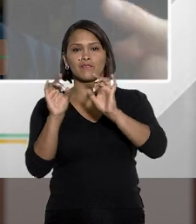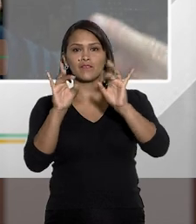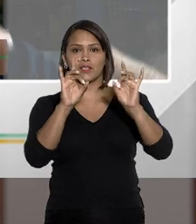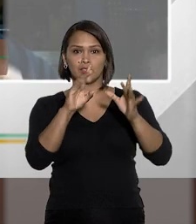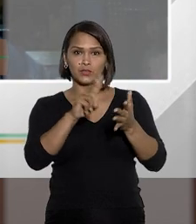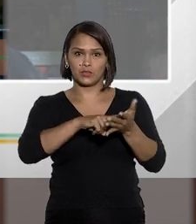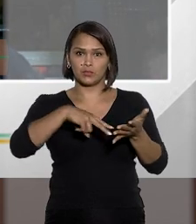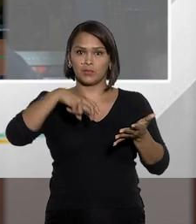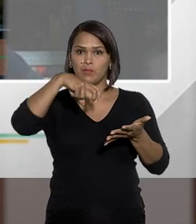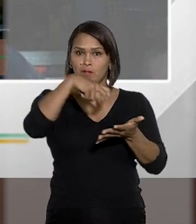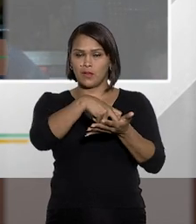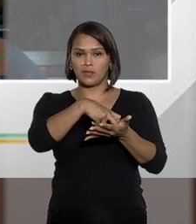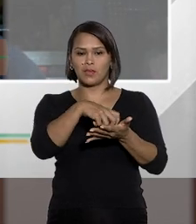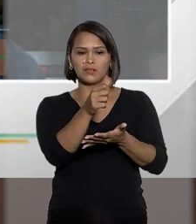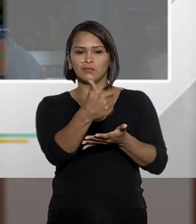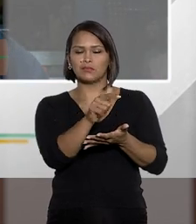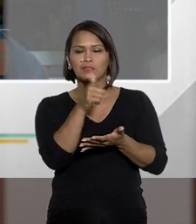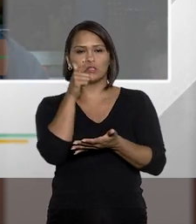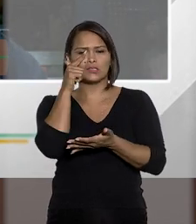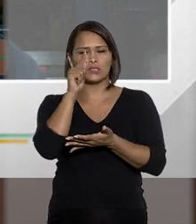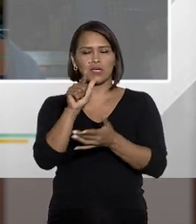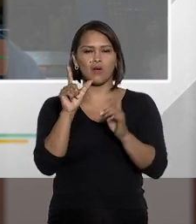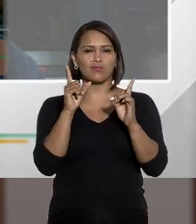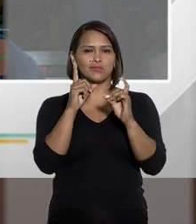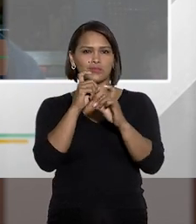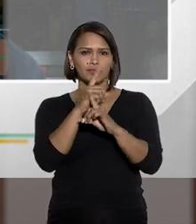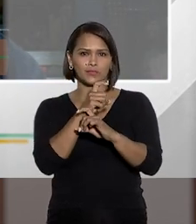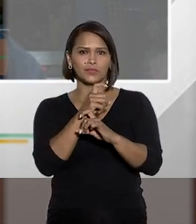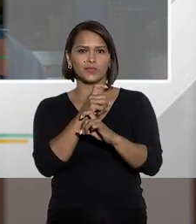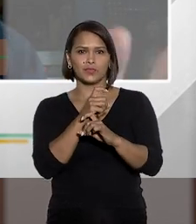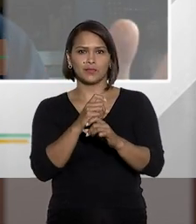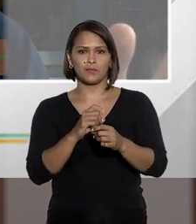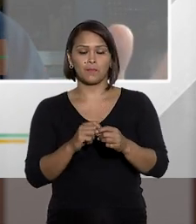tipos penais, você não consegue